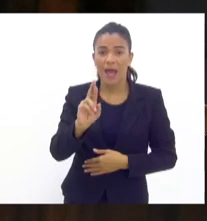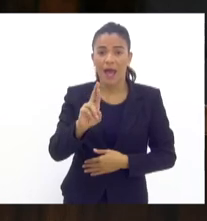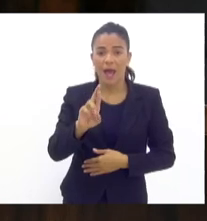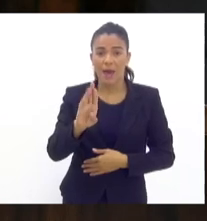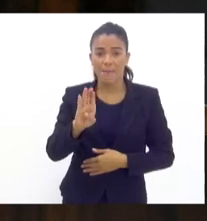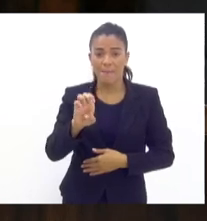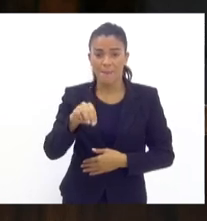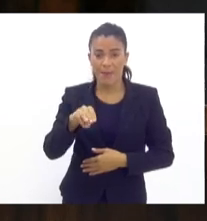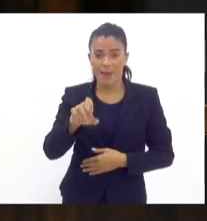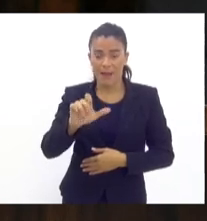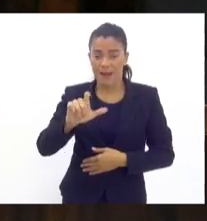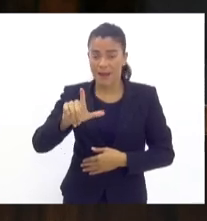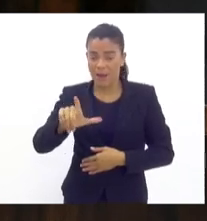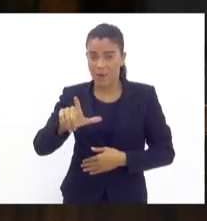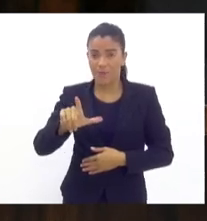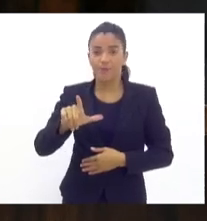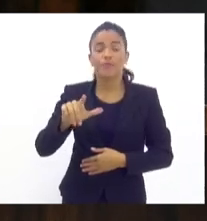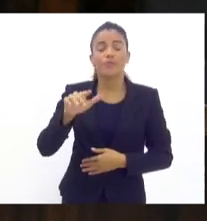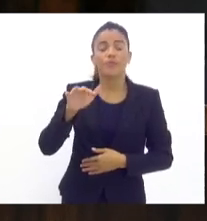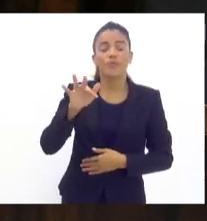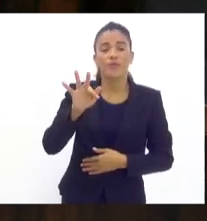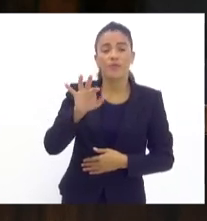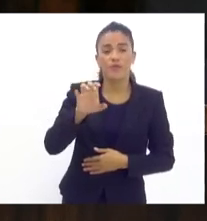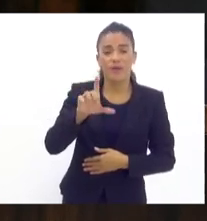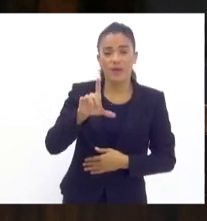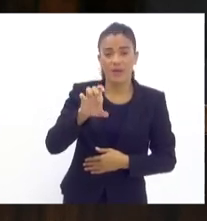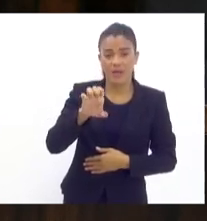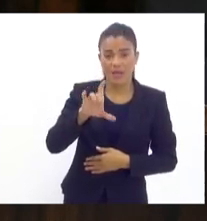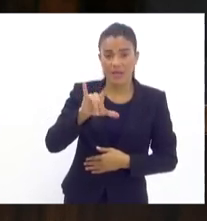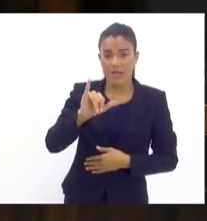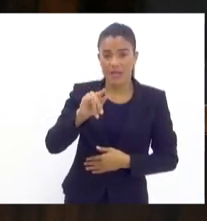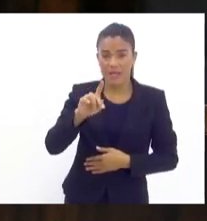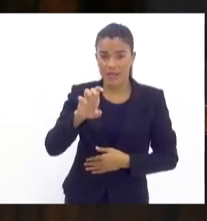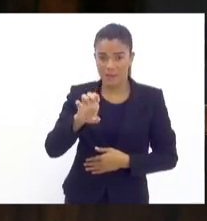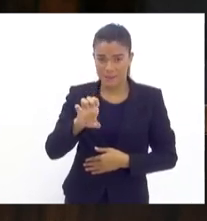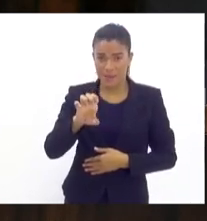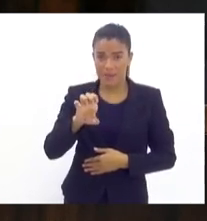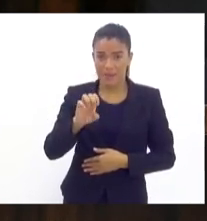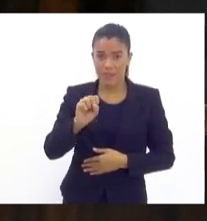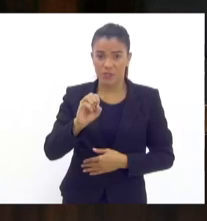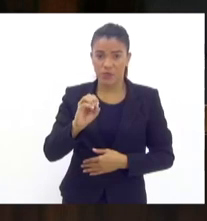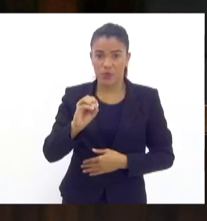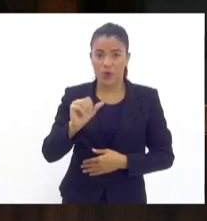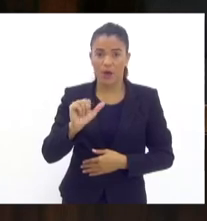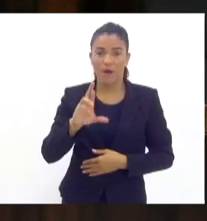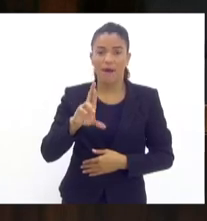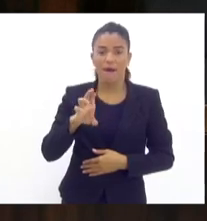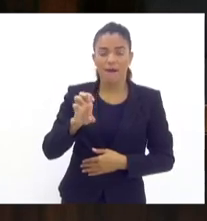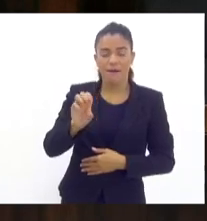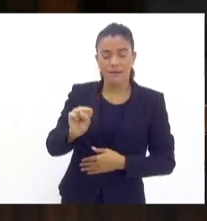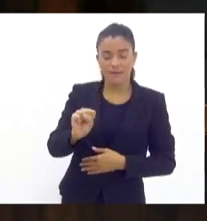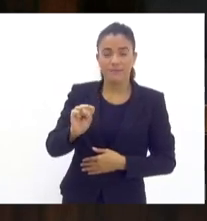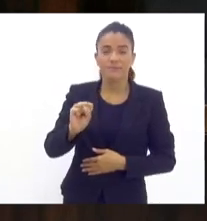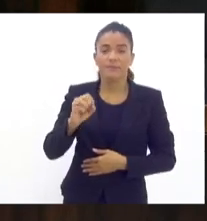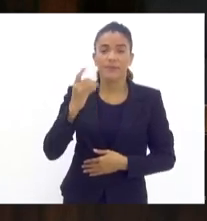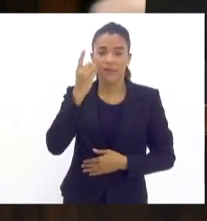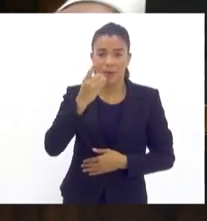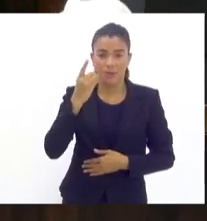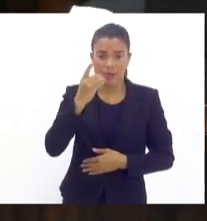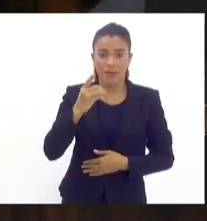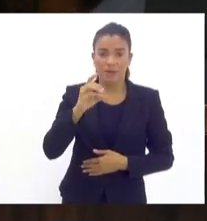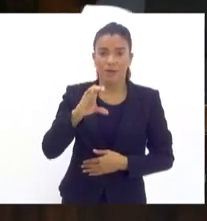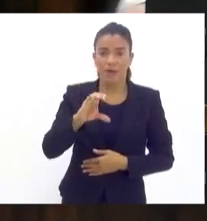o deputado Felipe Soares, vice-presidente da Comissão de Segurança Pública, o deputado Carlinhos BNH,